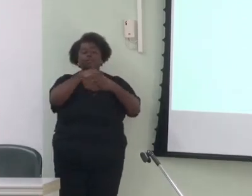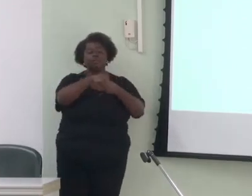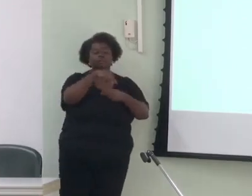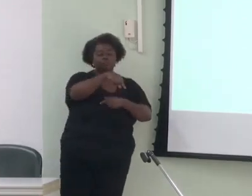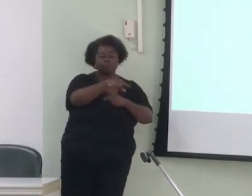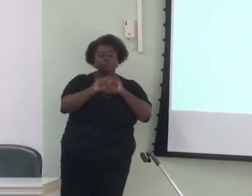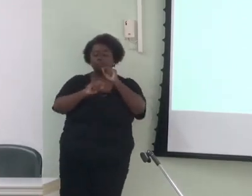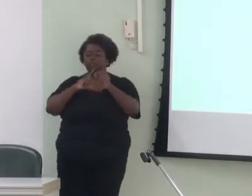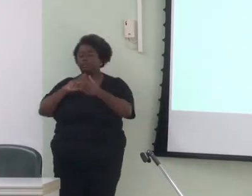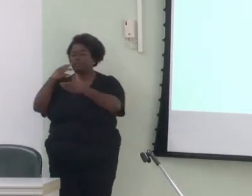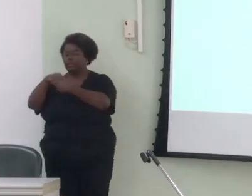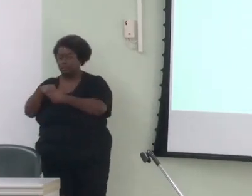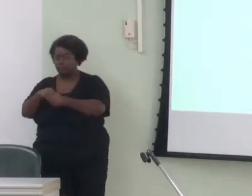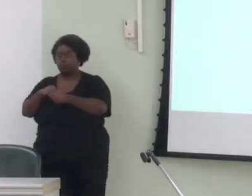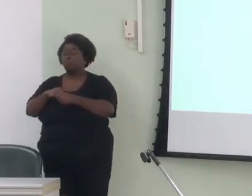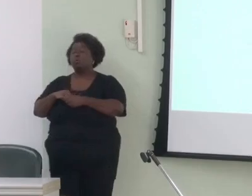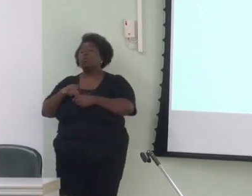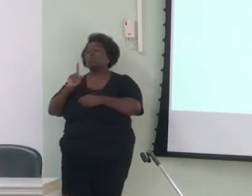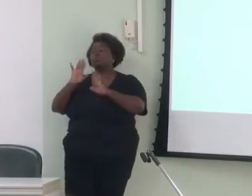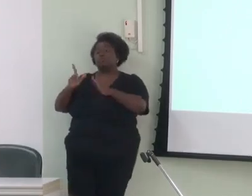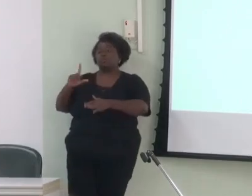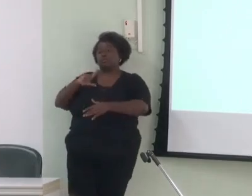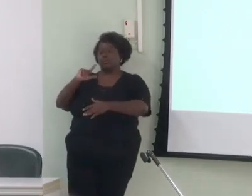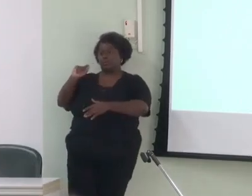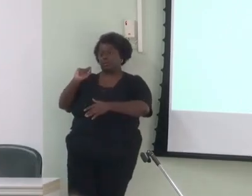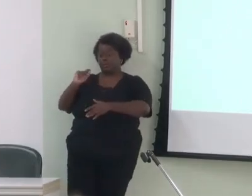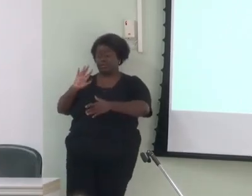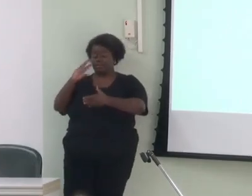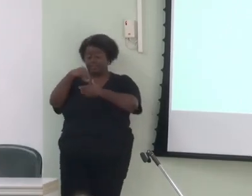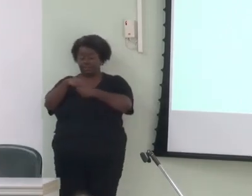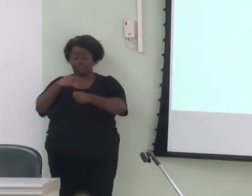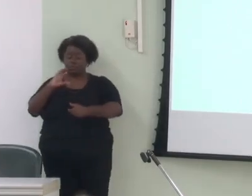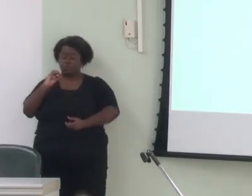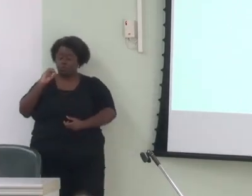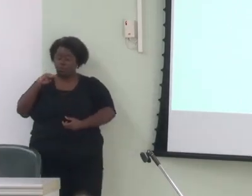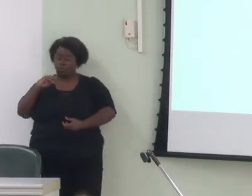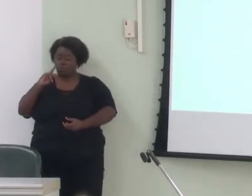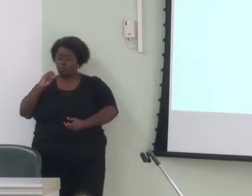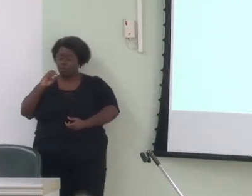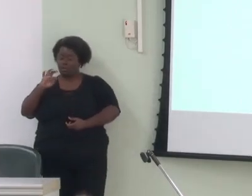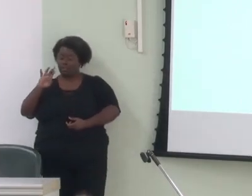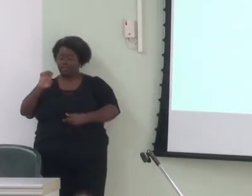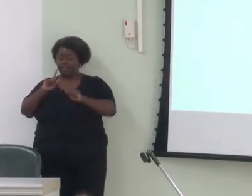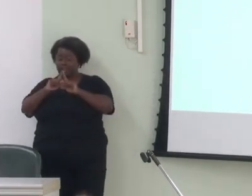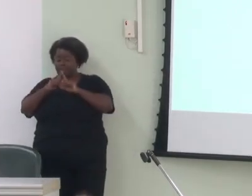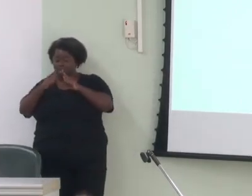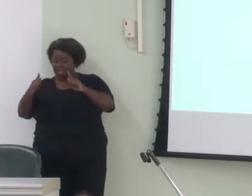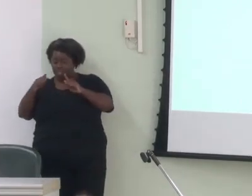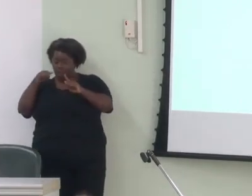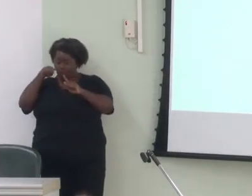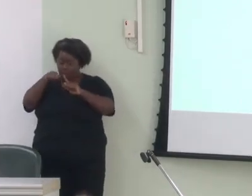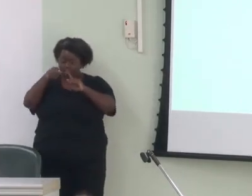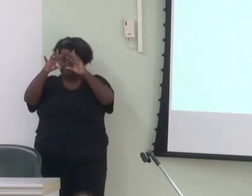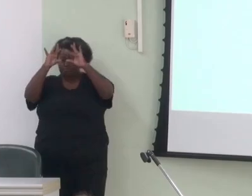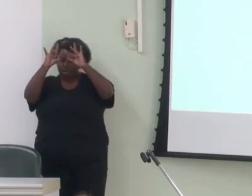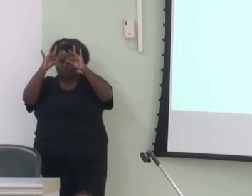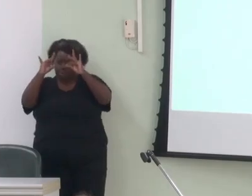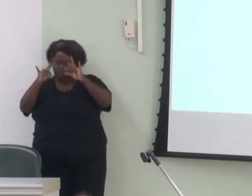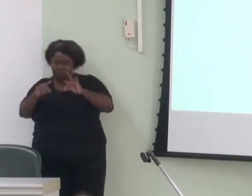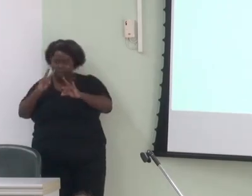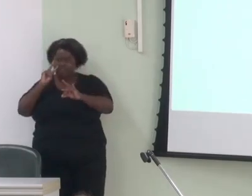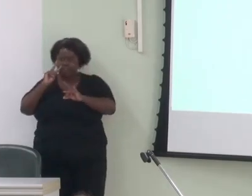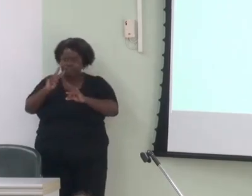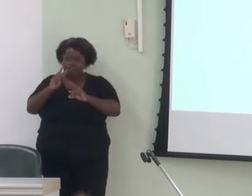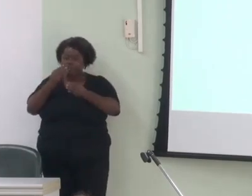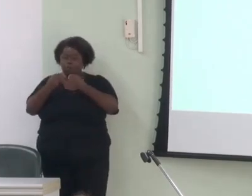tudo o que acontece no gramatical como retroalimentado e como resultado de interferência desses